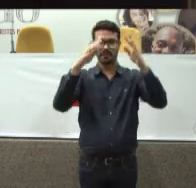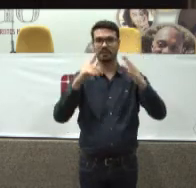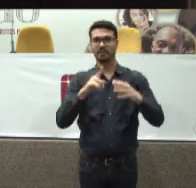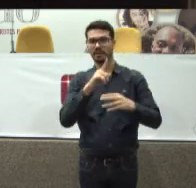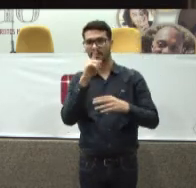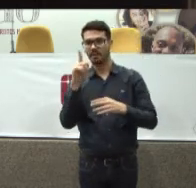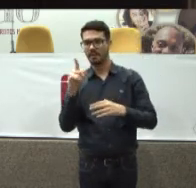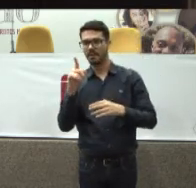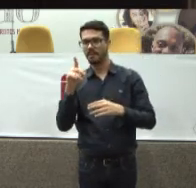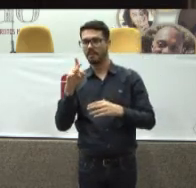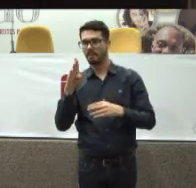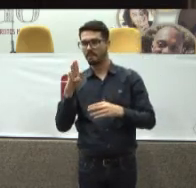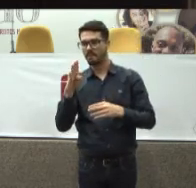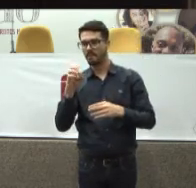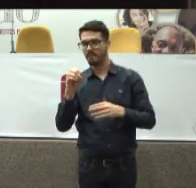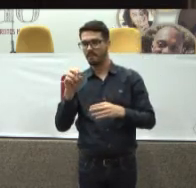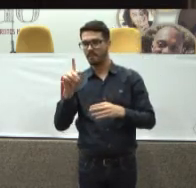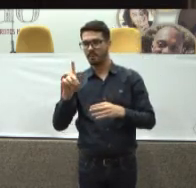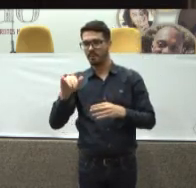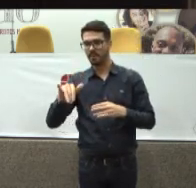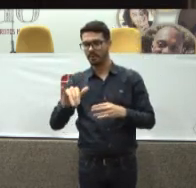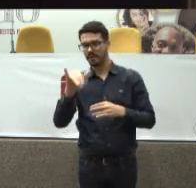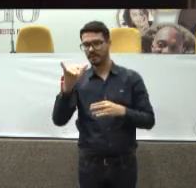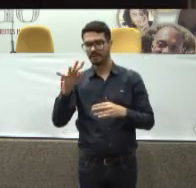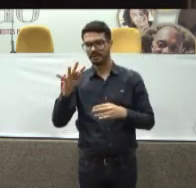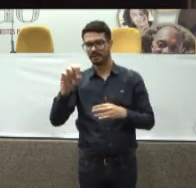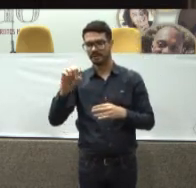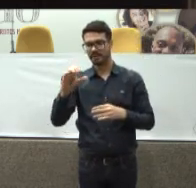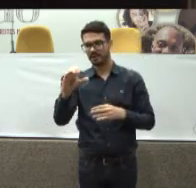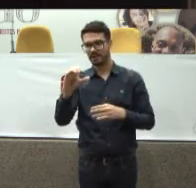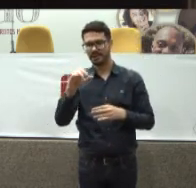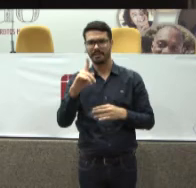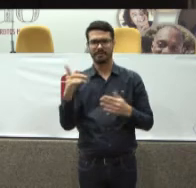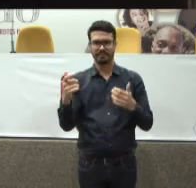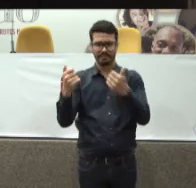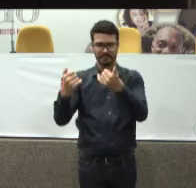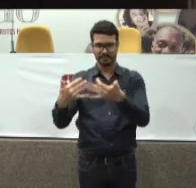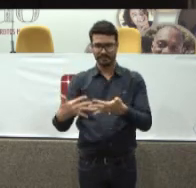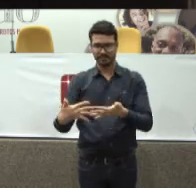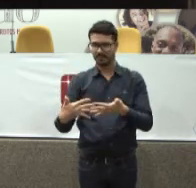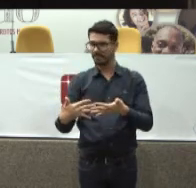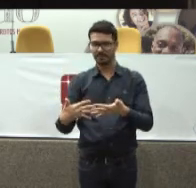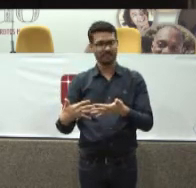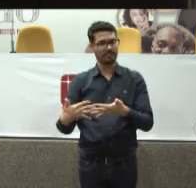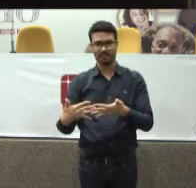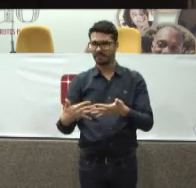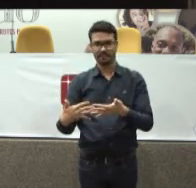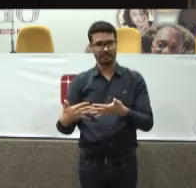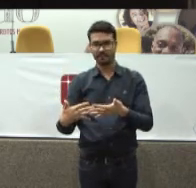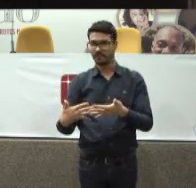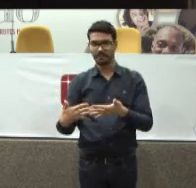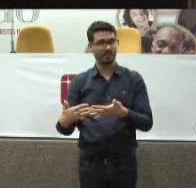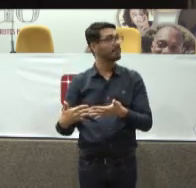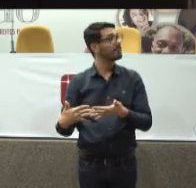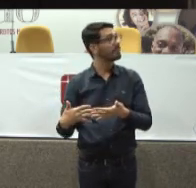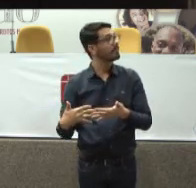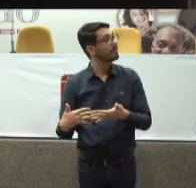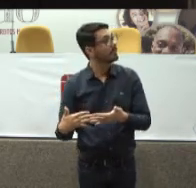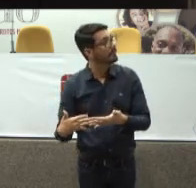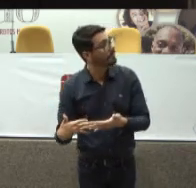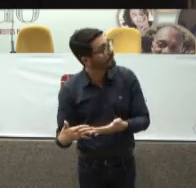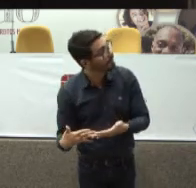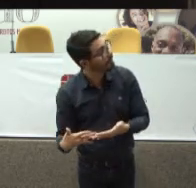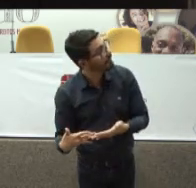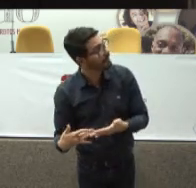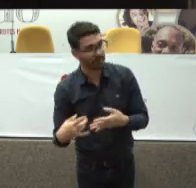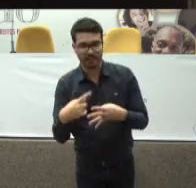isso Que a Conitec É aquilo É que Blá blá blá Não é nada disso A Conitec Responde A